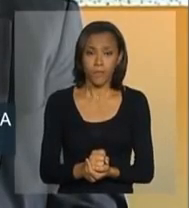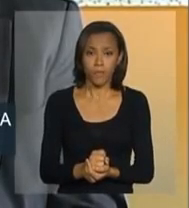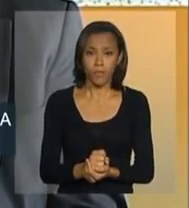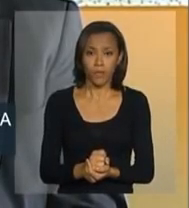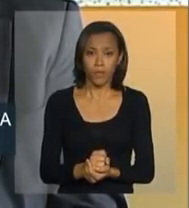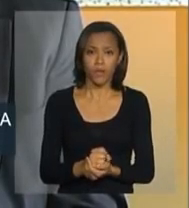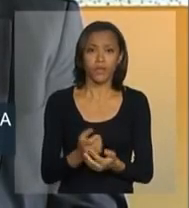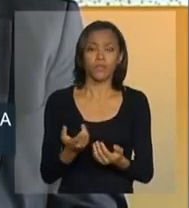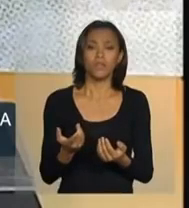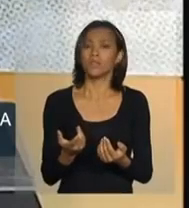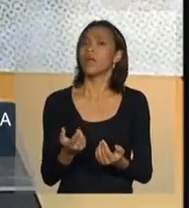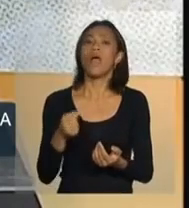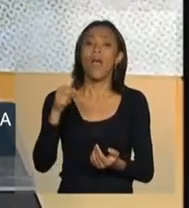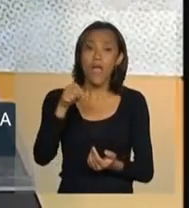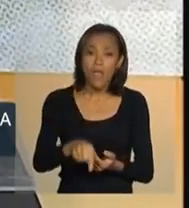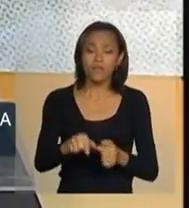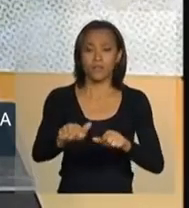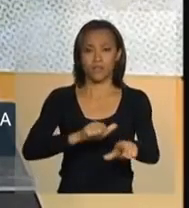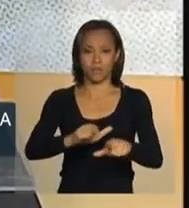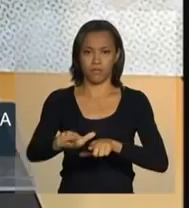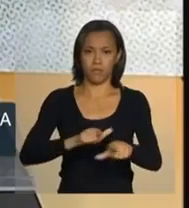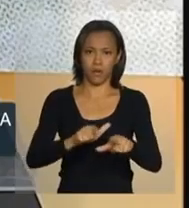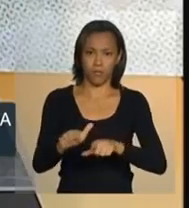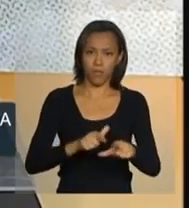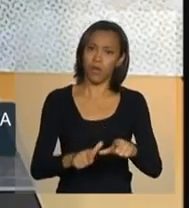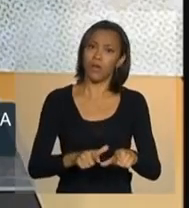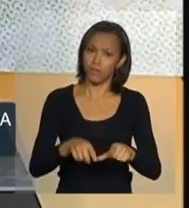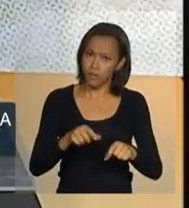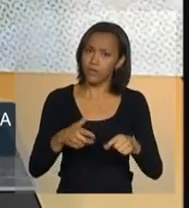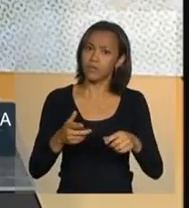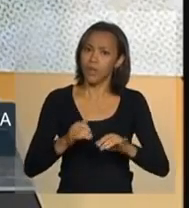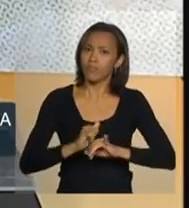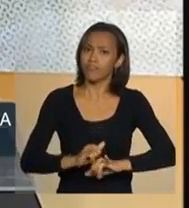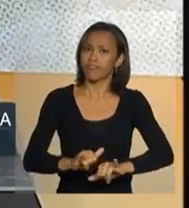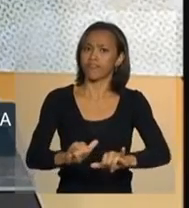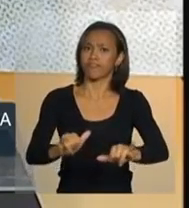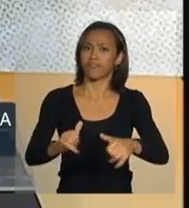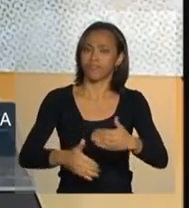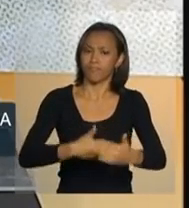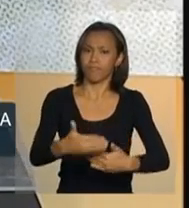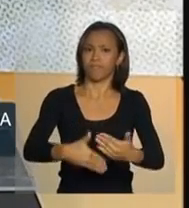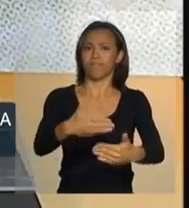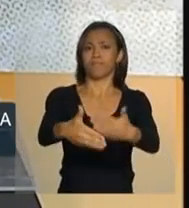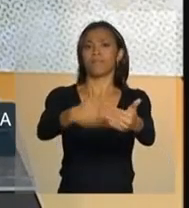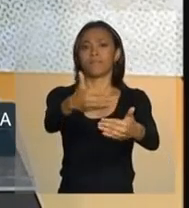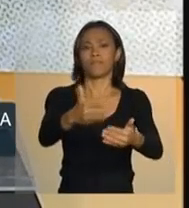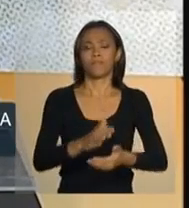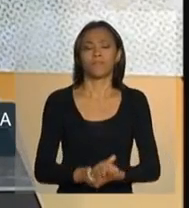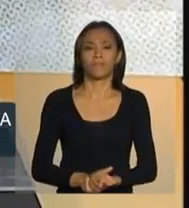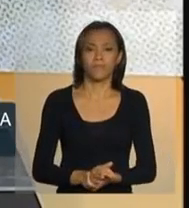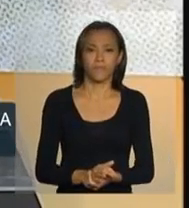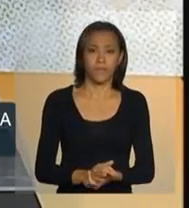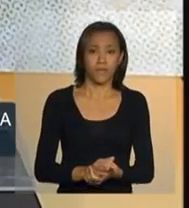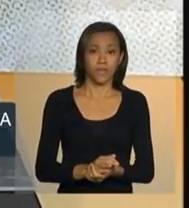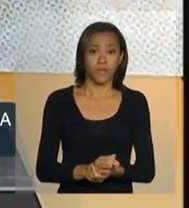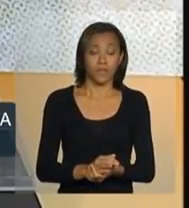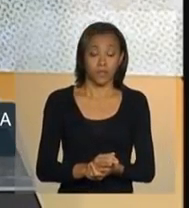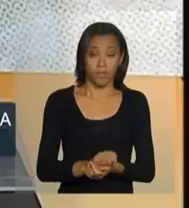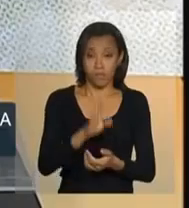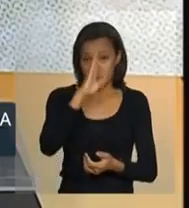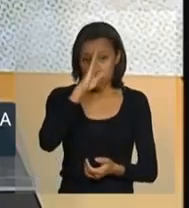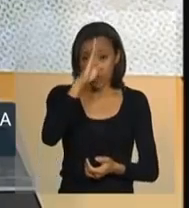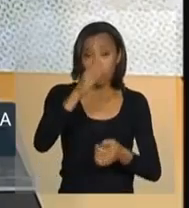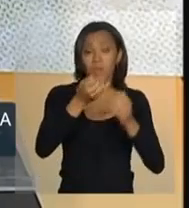E é esse trabalho que está sendo desenvolvido, a partir, inclusive, das campanhas